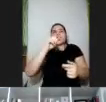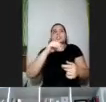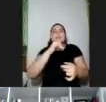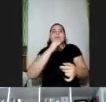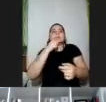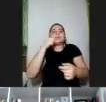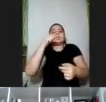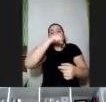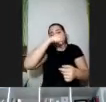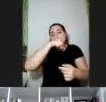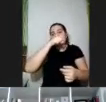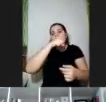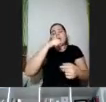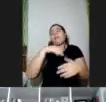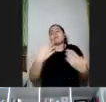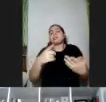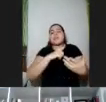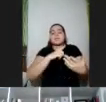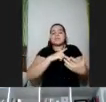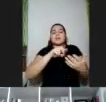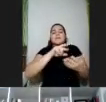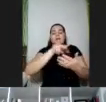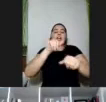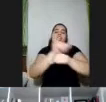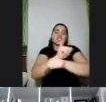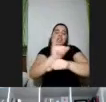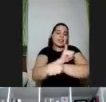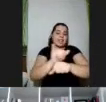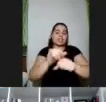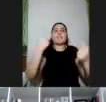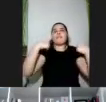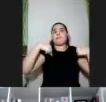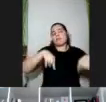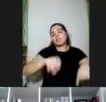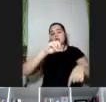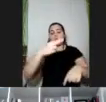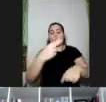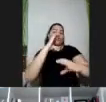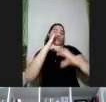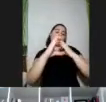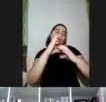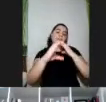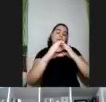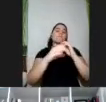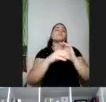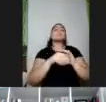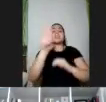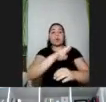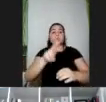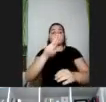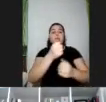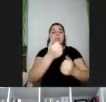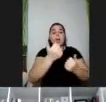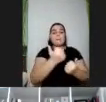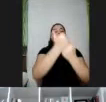estratégias, seja física, de comunicação, que são utilizadas para apoiar nessa conquista de